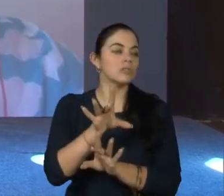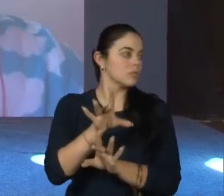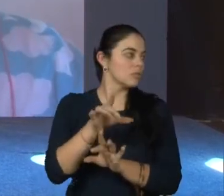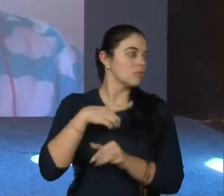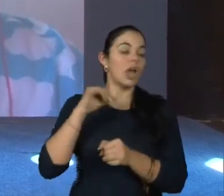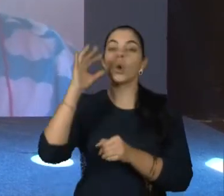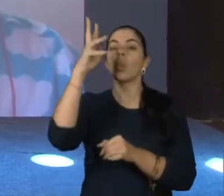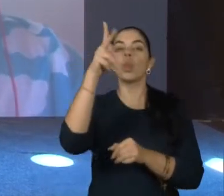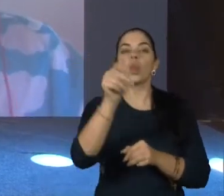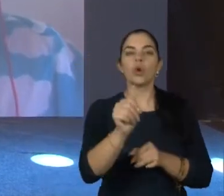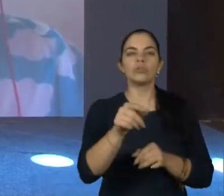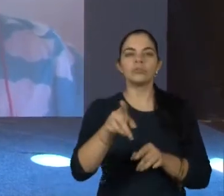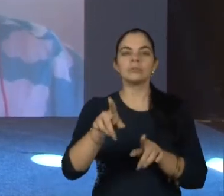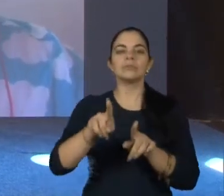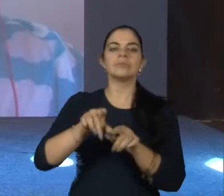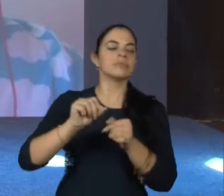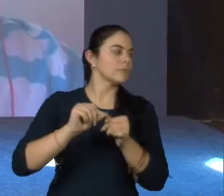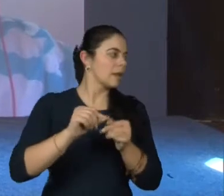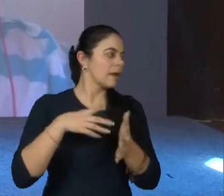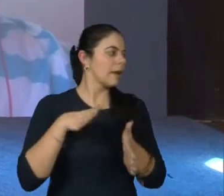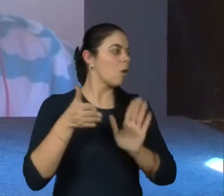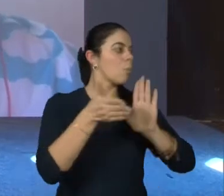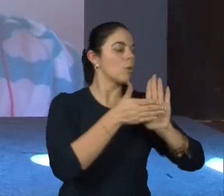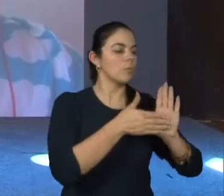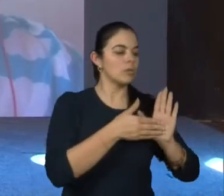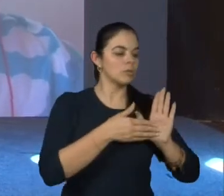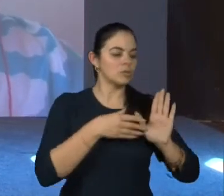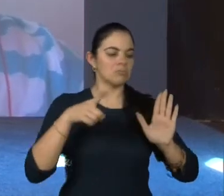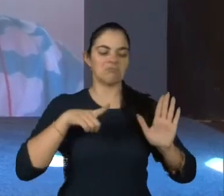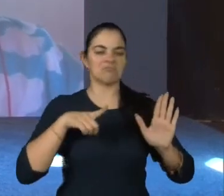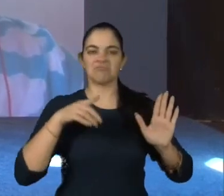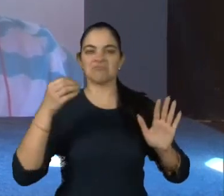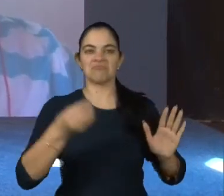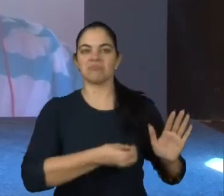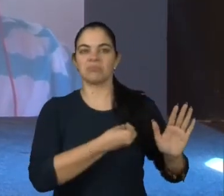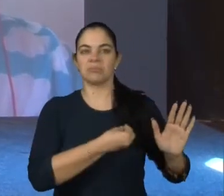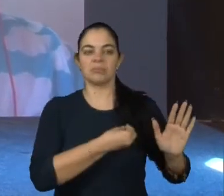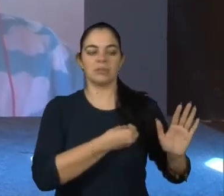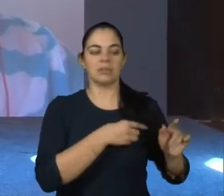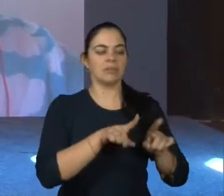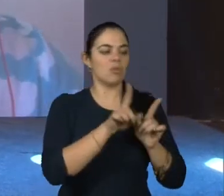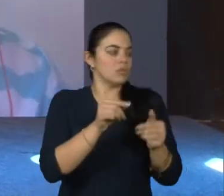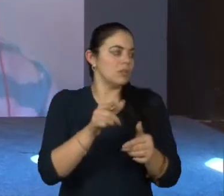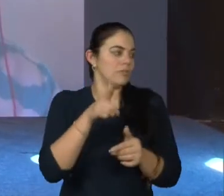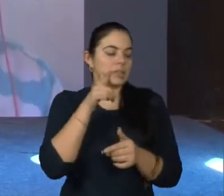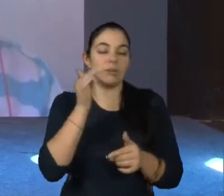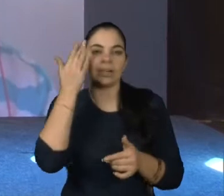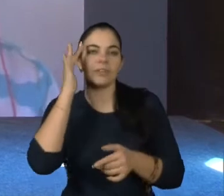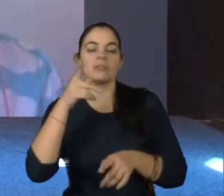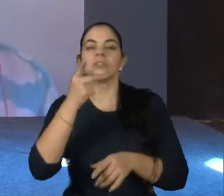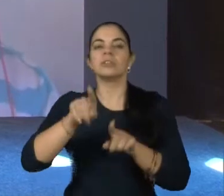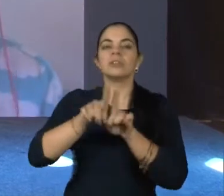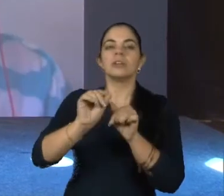mas como um todo, né? Resgatar vidas, o propósito sempre foi vidas. Então, a partir do momento que eu sempre digo que,